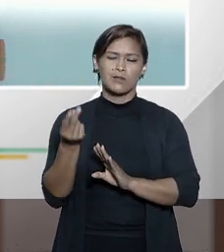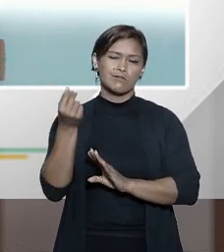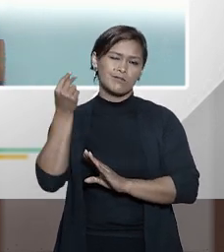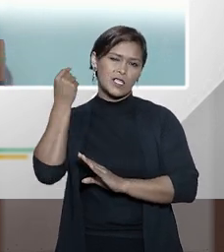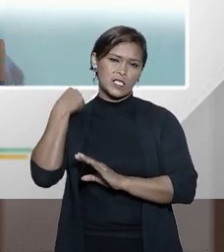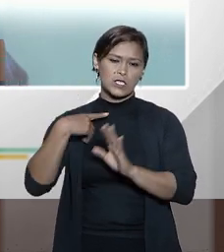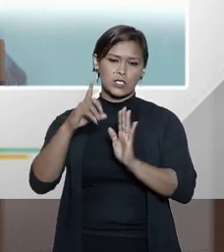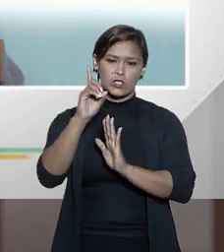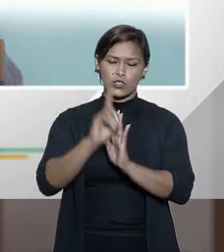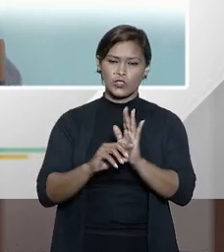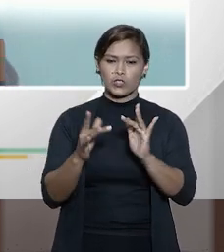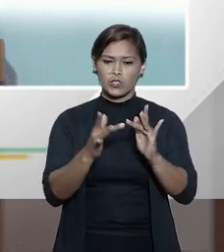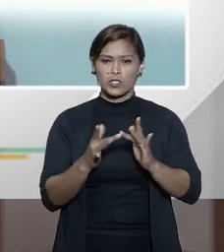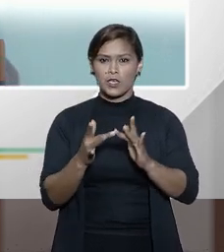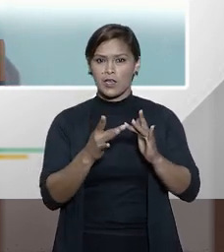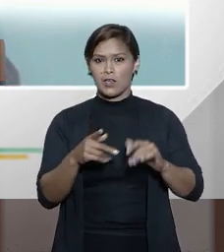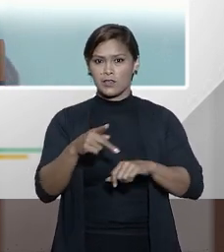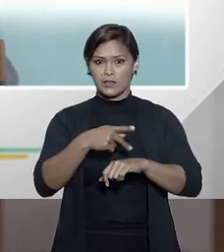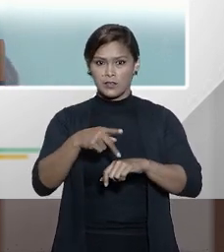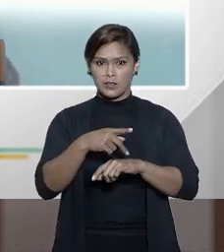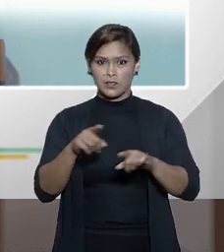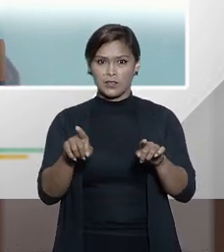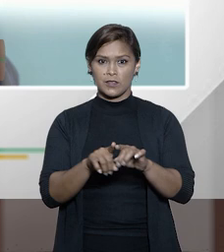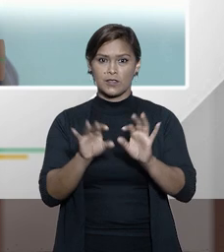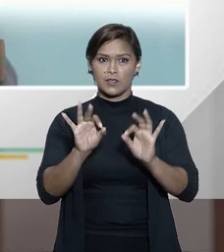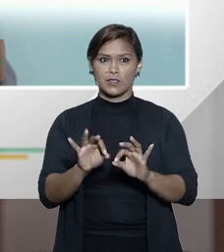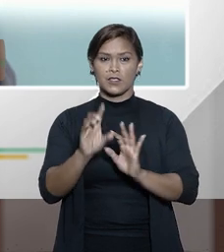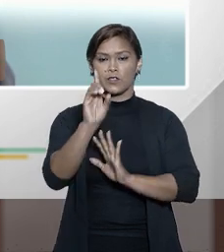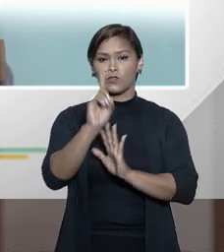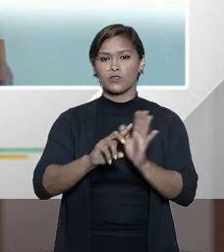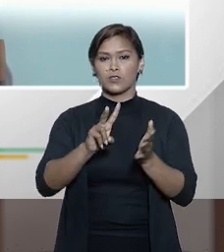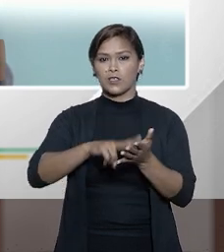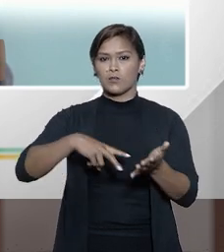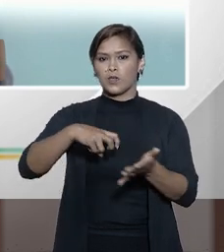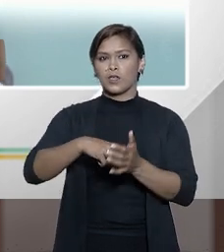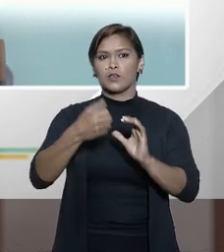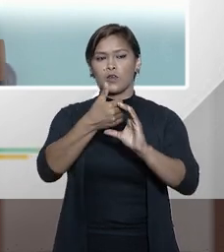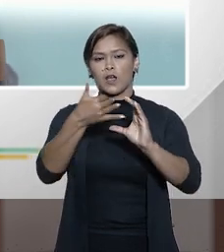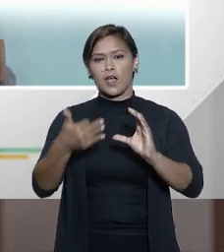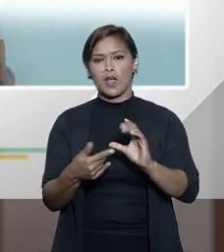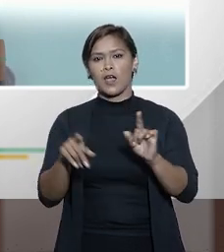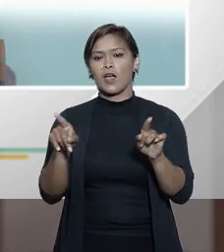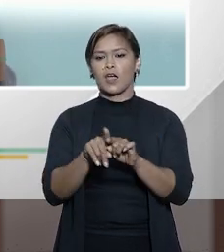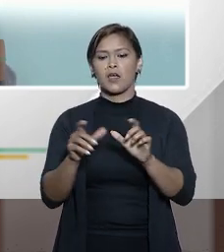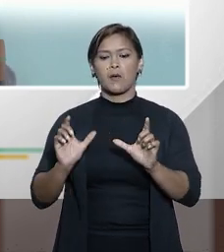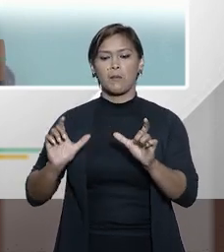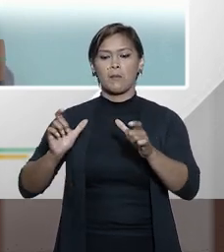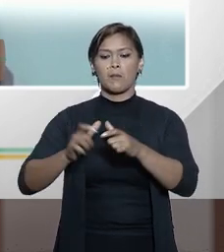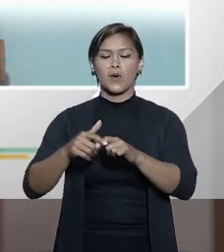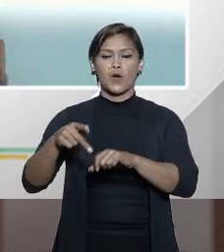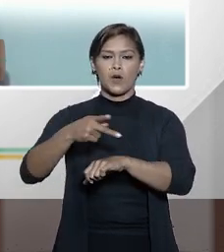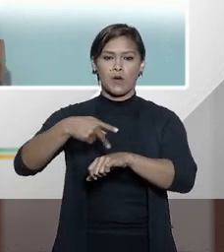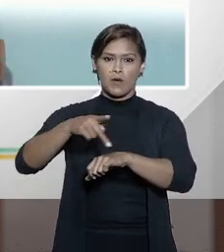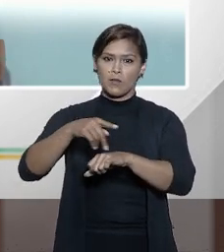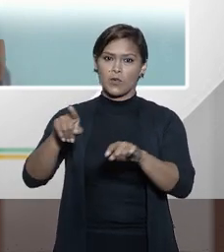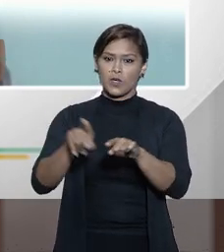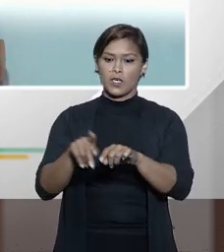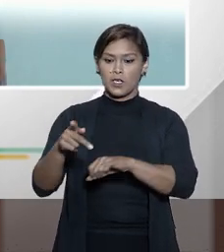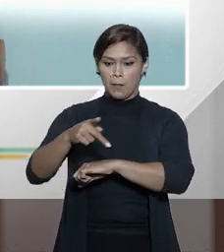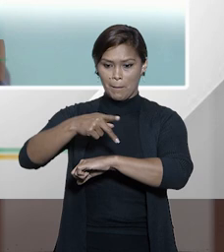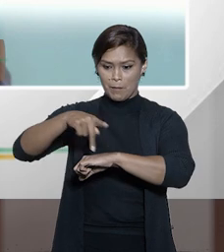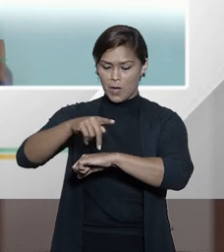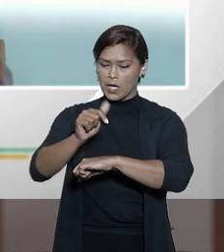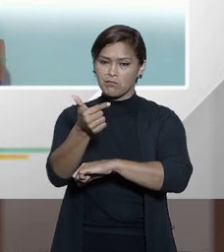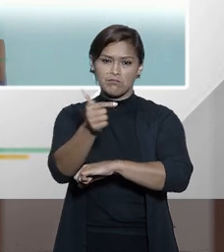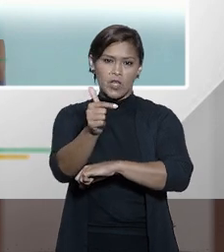antiga de direito internacional, em que o direito penal tinha um caráter muito territorial, em que um